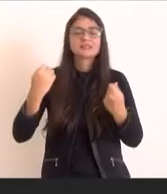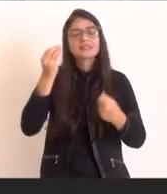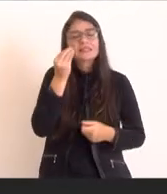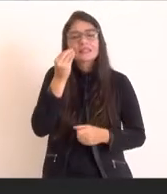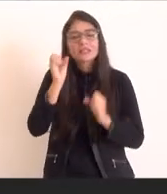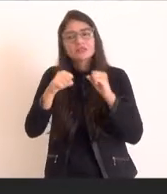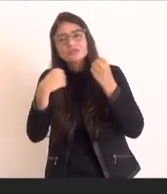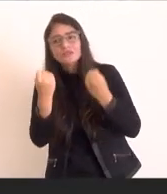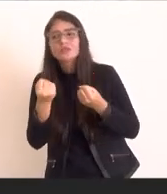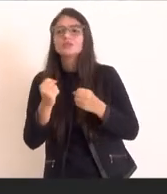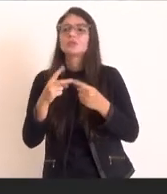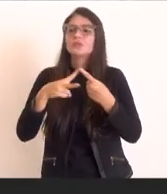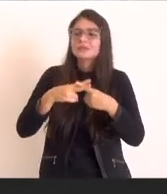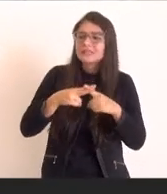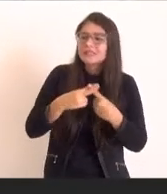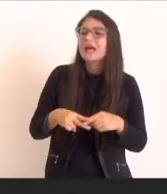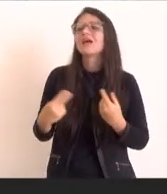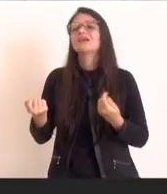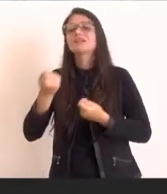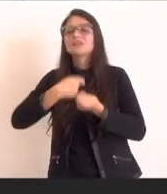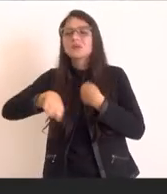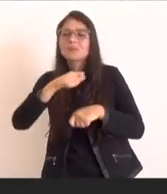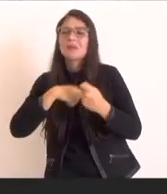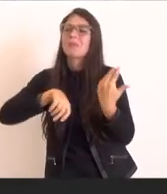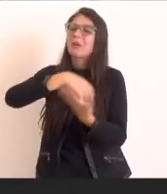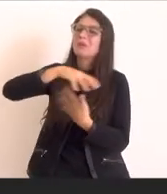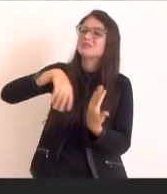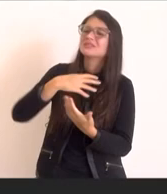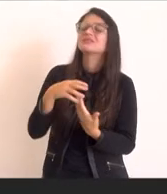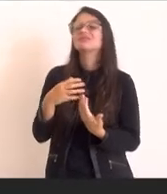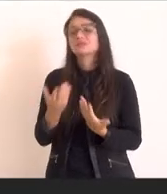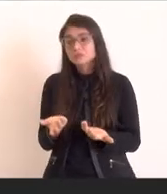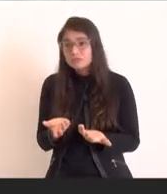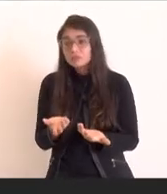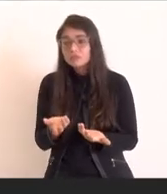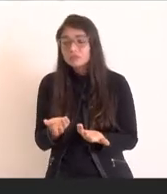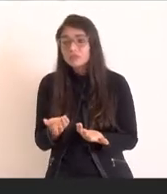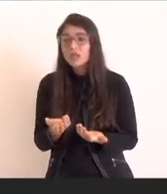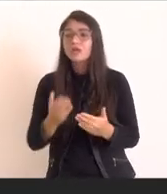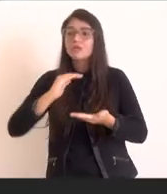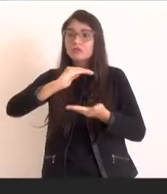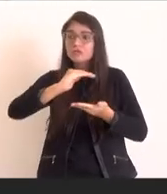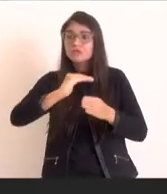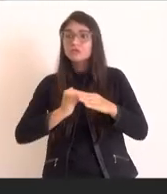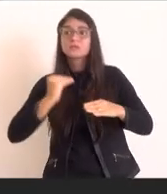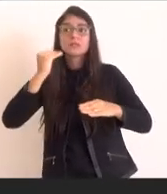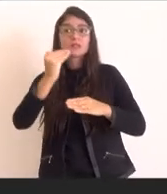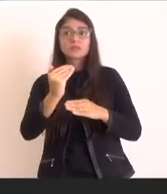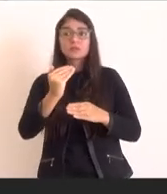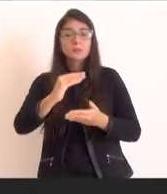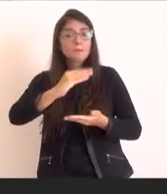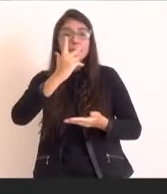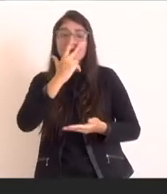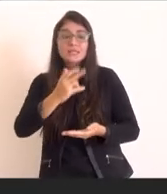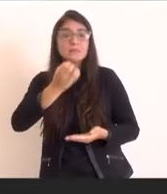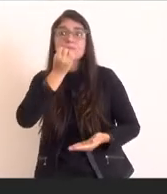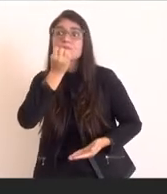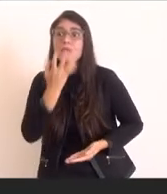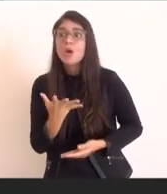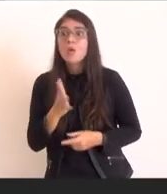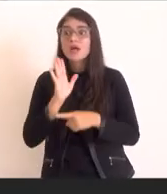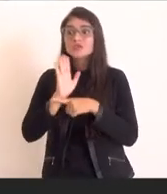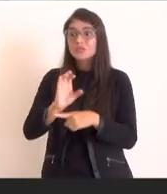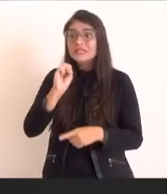Estado, mas ter um fundo soberano significa ter um colchão para crises futuras. Parabéns ao Parlamento